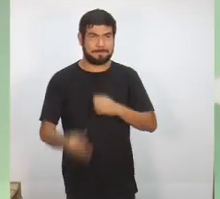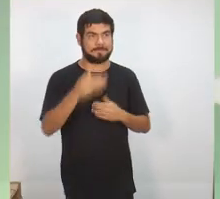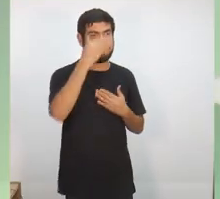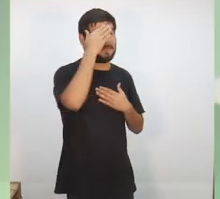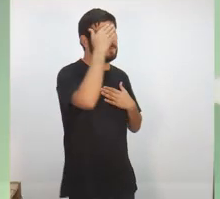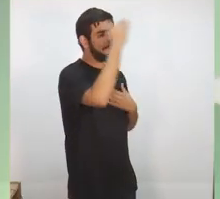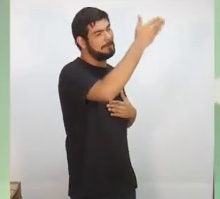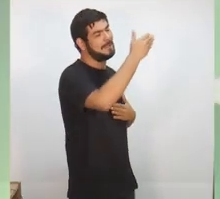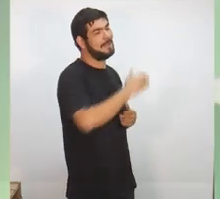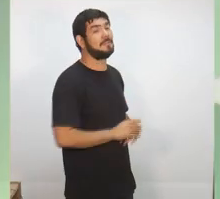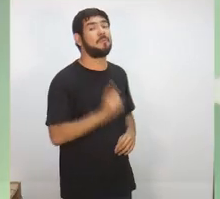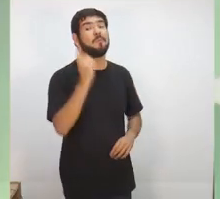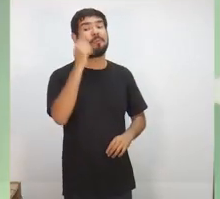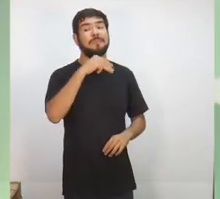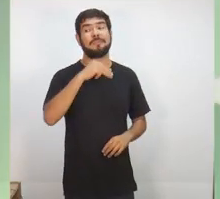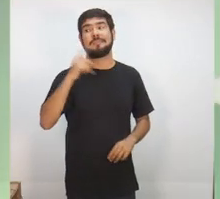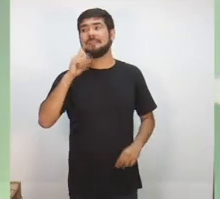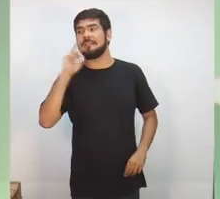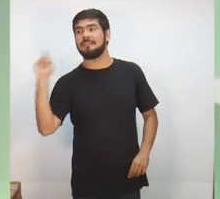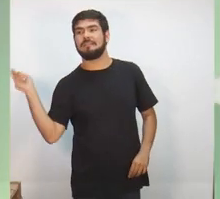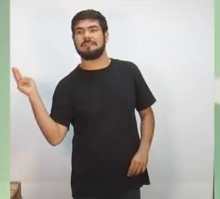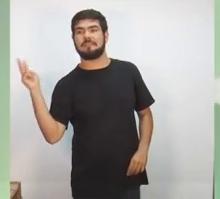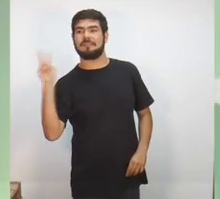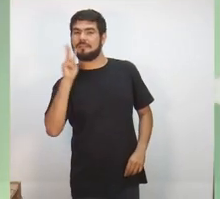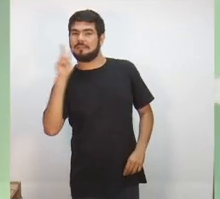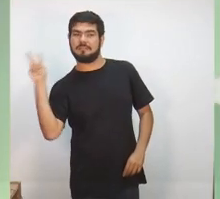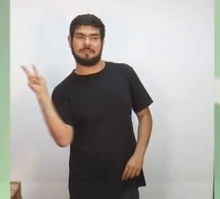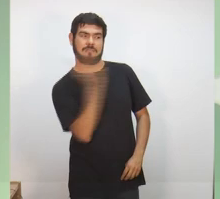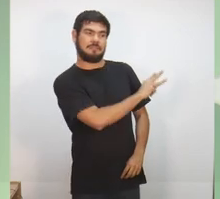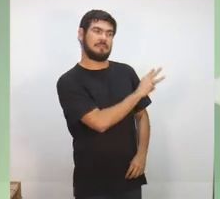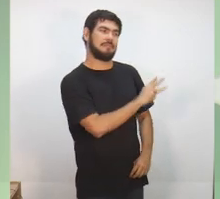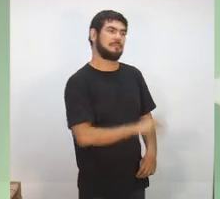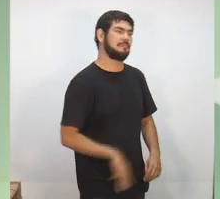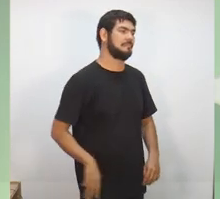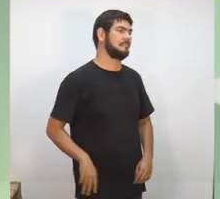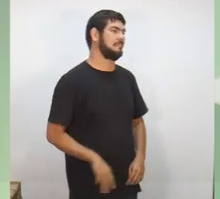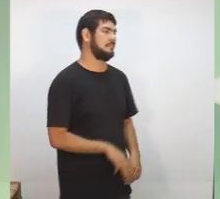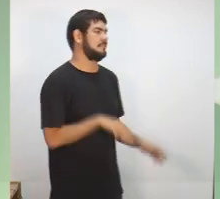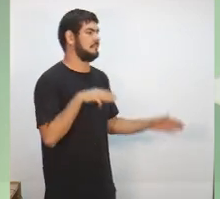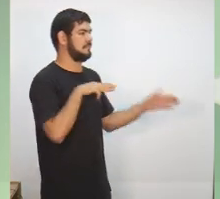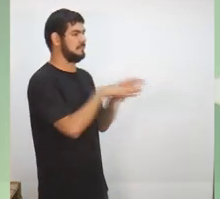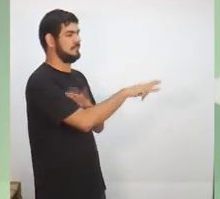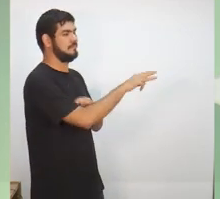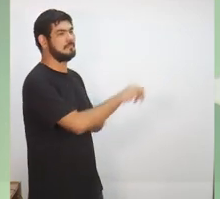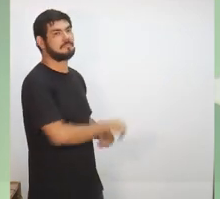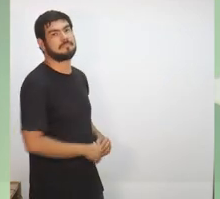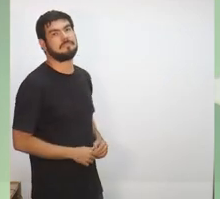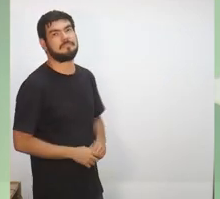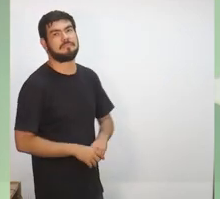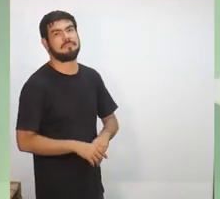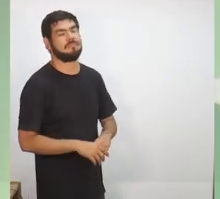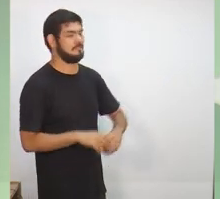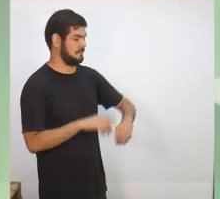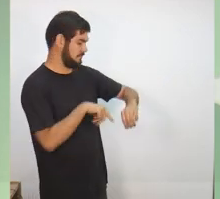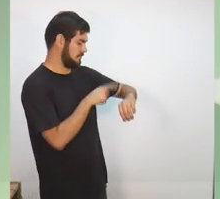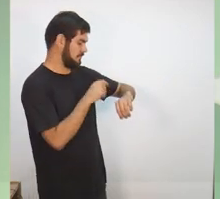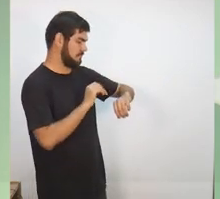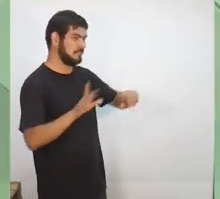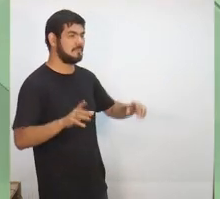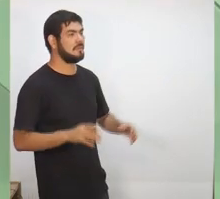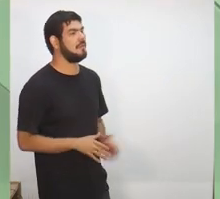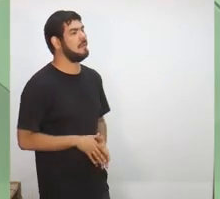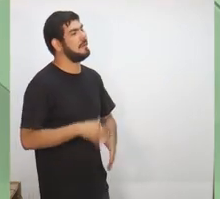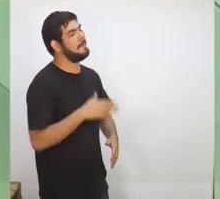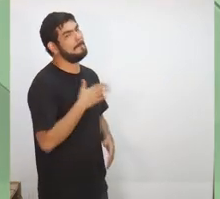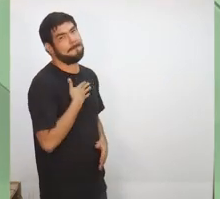Obrigada, candidata. Um minuto e trinta. Um minuto e trinta para a tréplica do candidato. Wilson Lima, cronômetro na tela. Meu